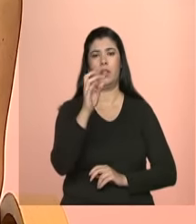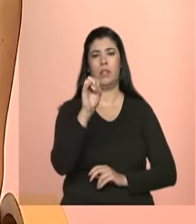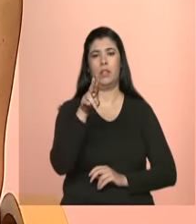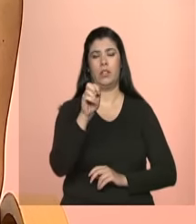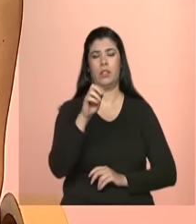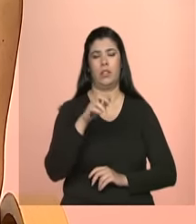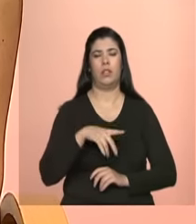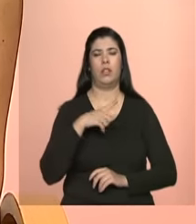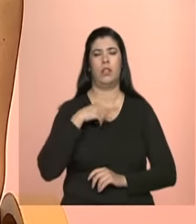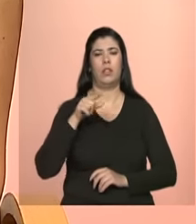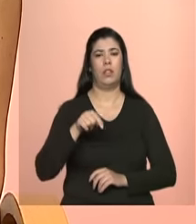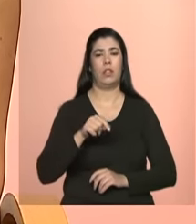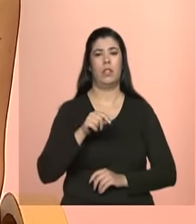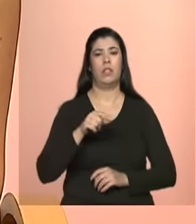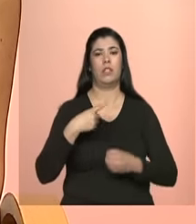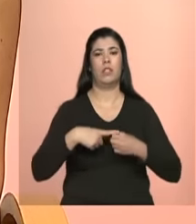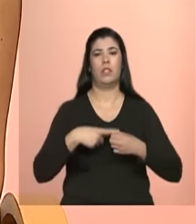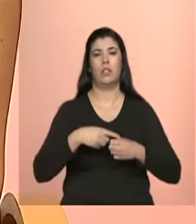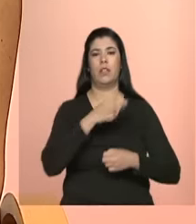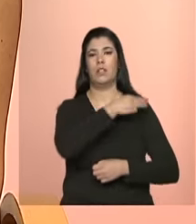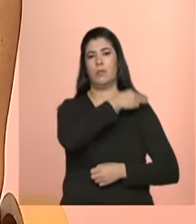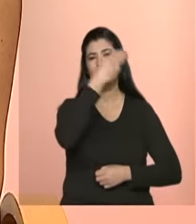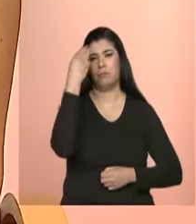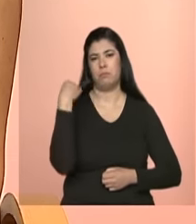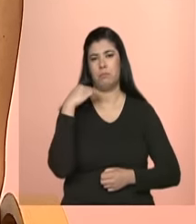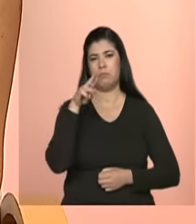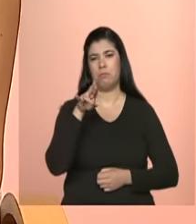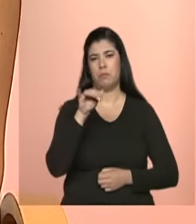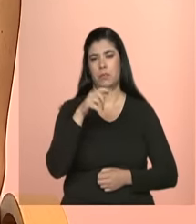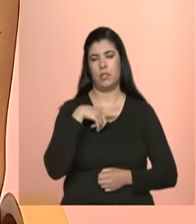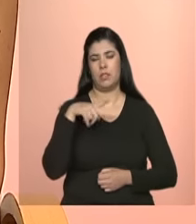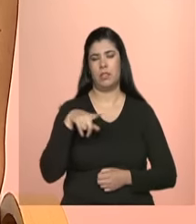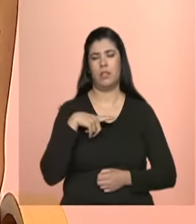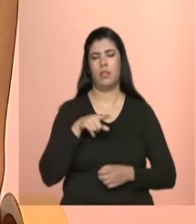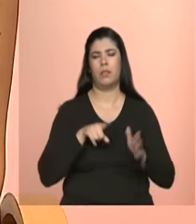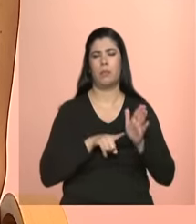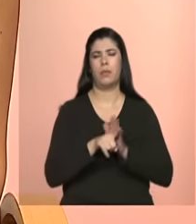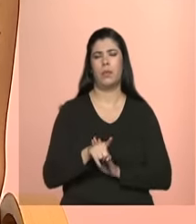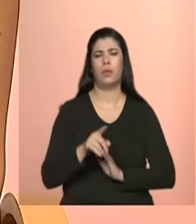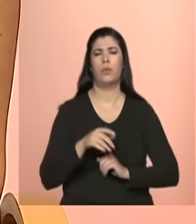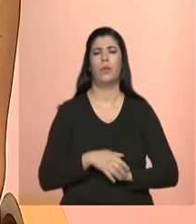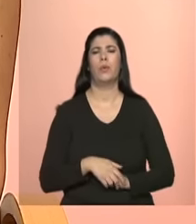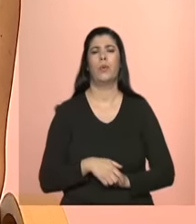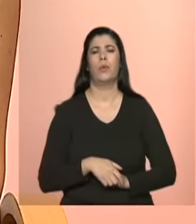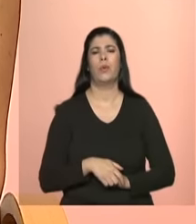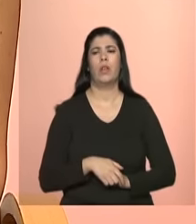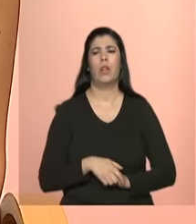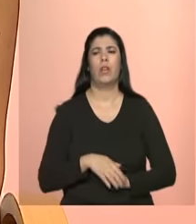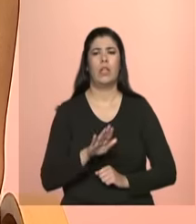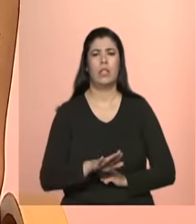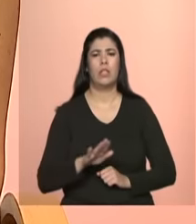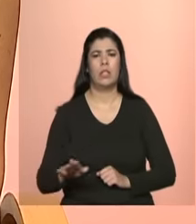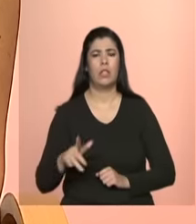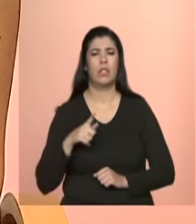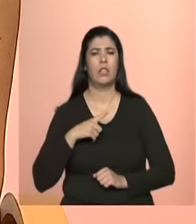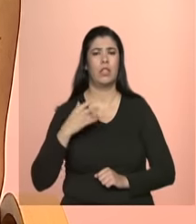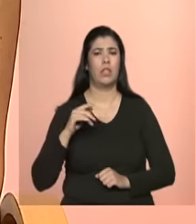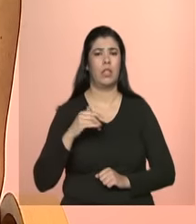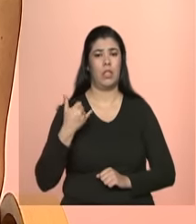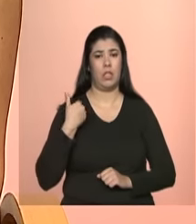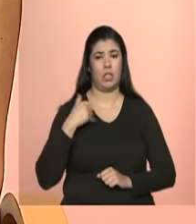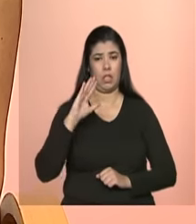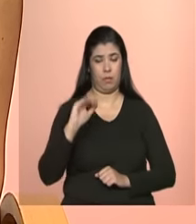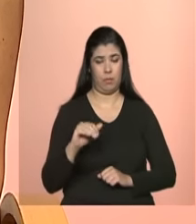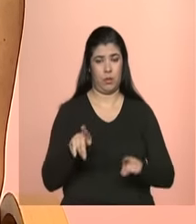grávidas e mulheres com filhos menores de idade que estejam na rua devem acessar qual tipo de unidade de